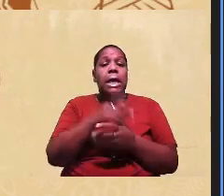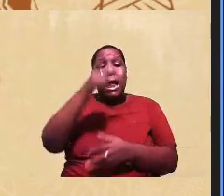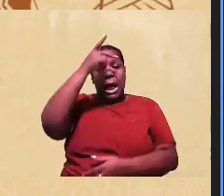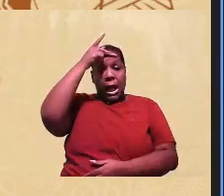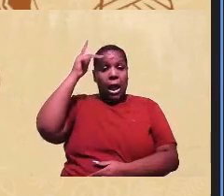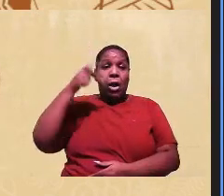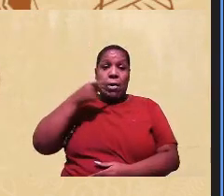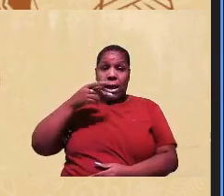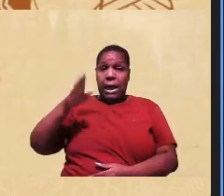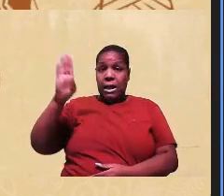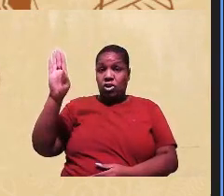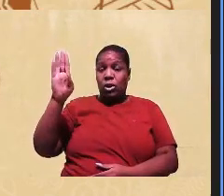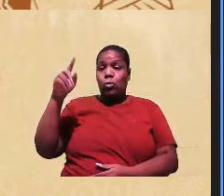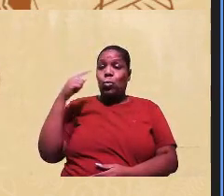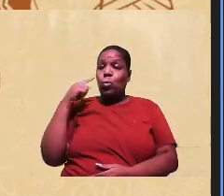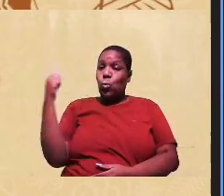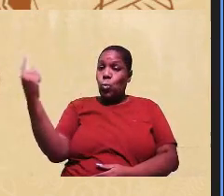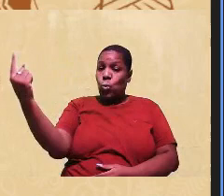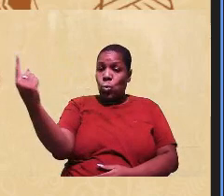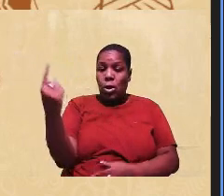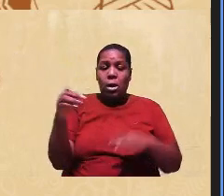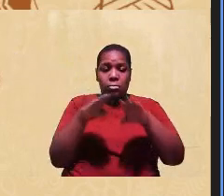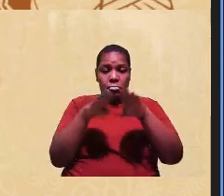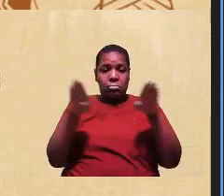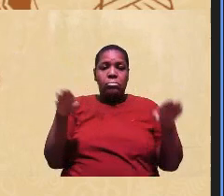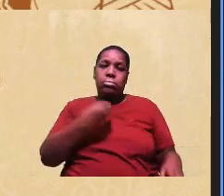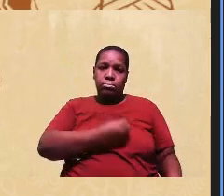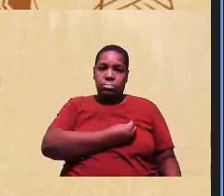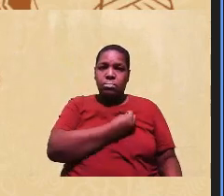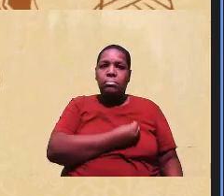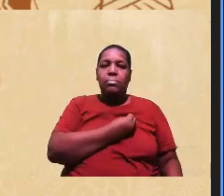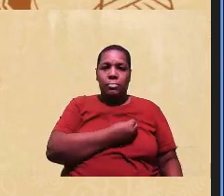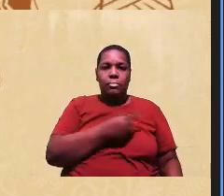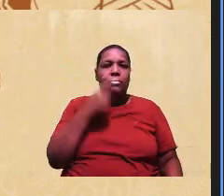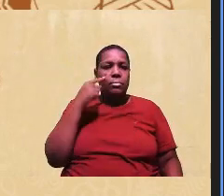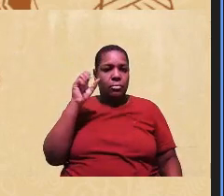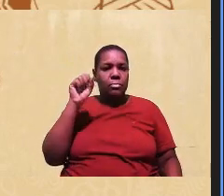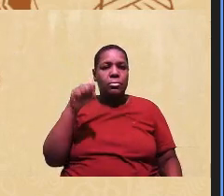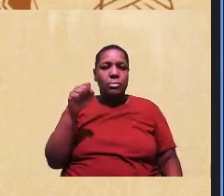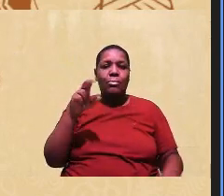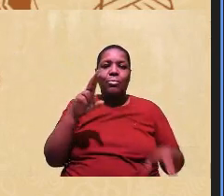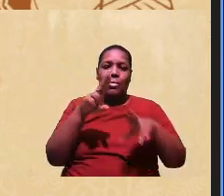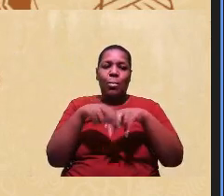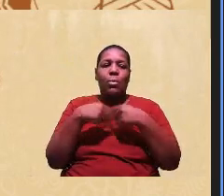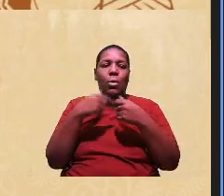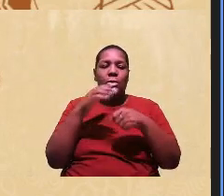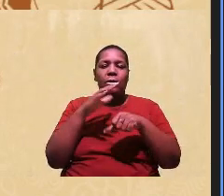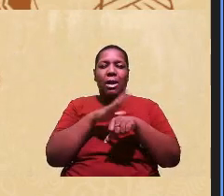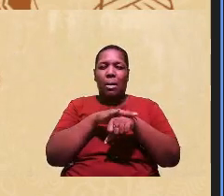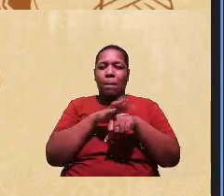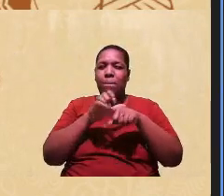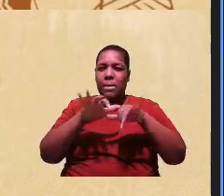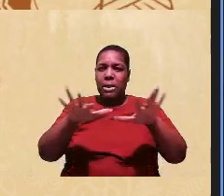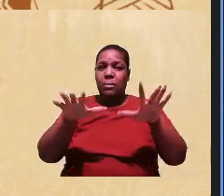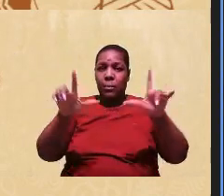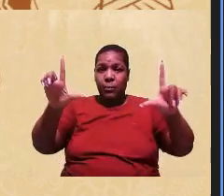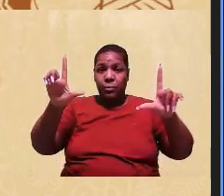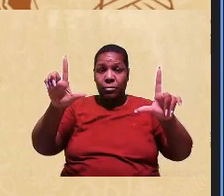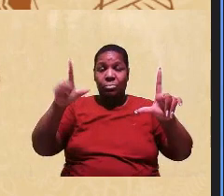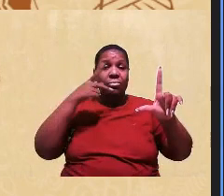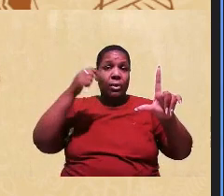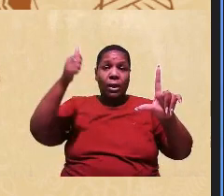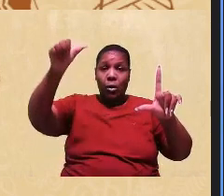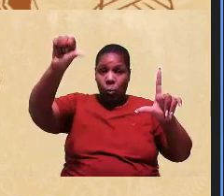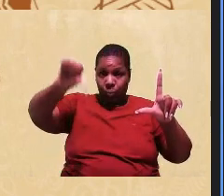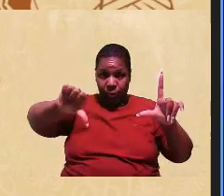eles passam por uma banca presencial, né, ou telepresencial por conta da pandemia e se eles forem deferidos, eles vão